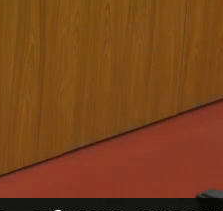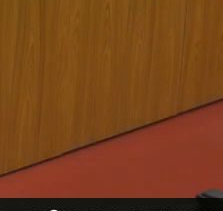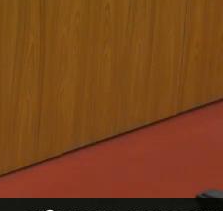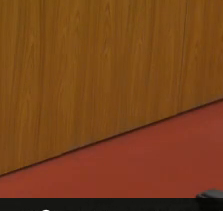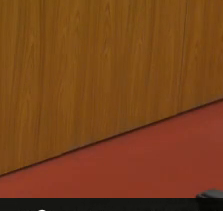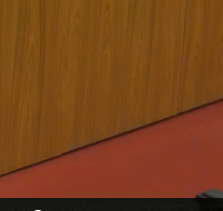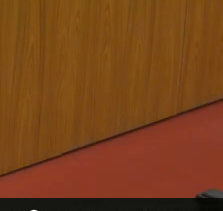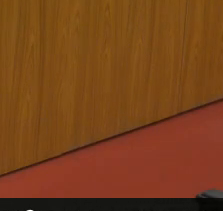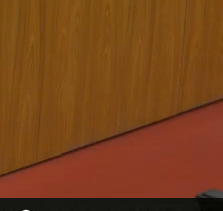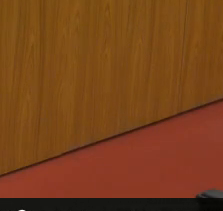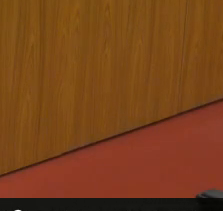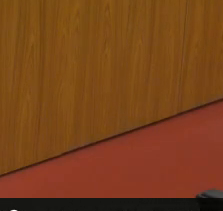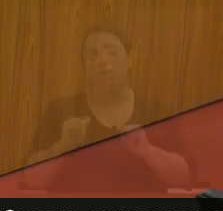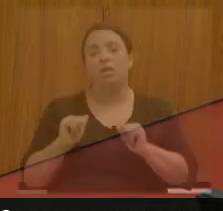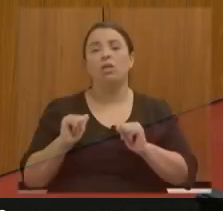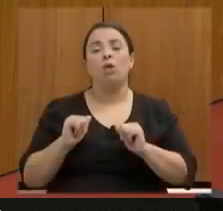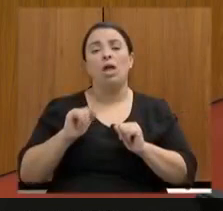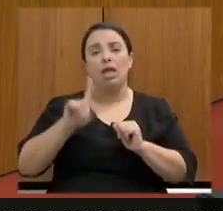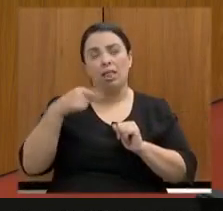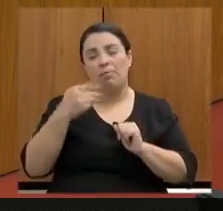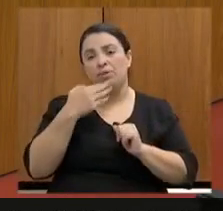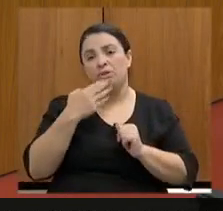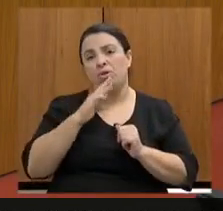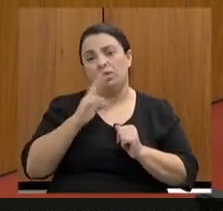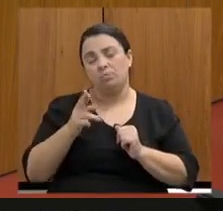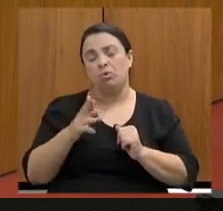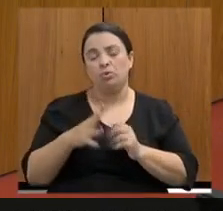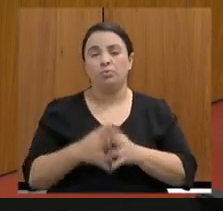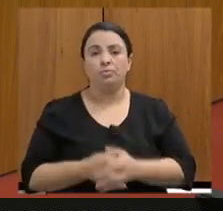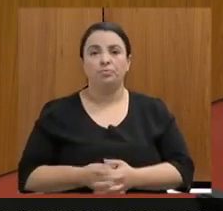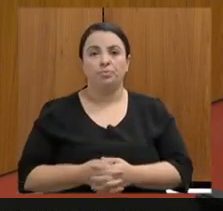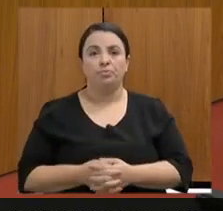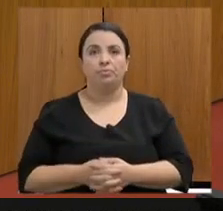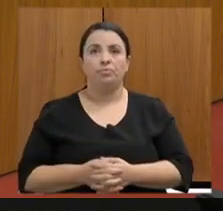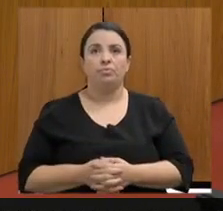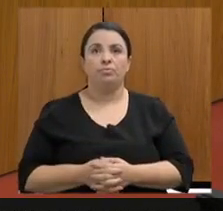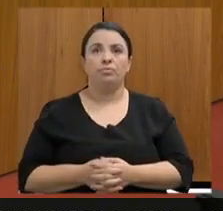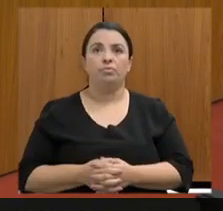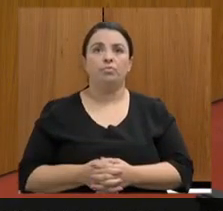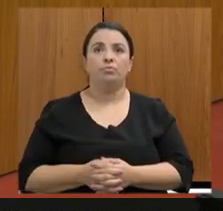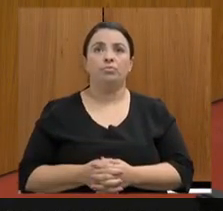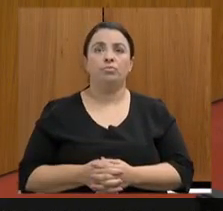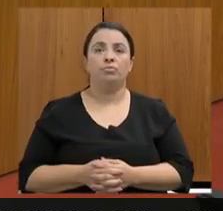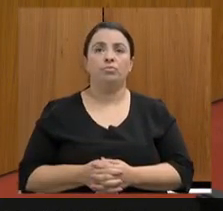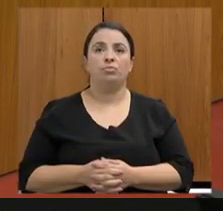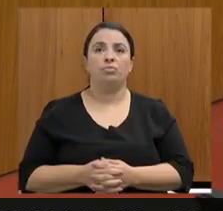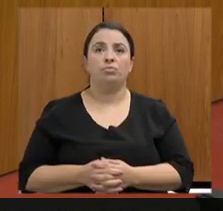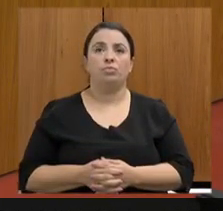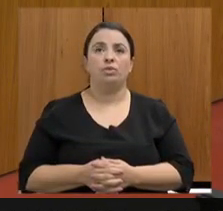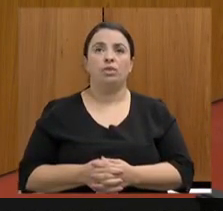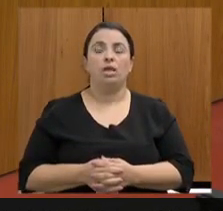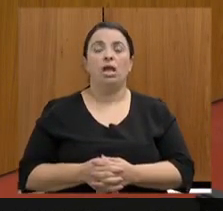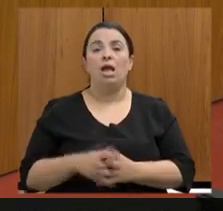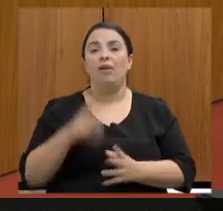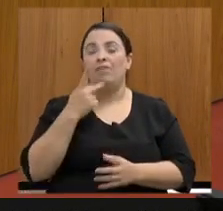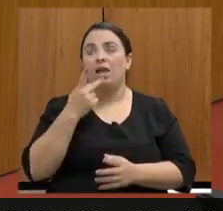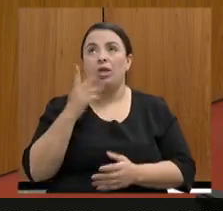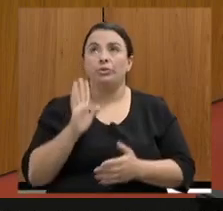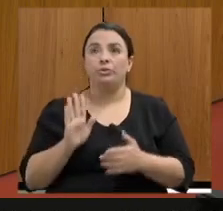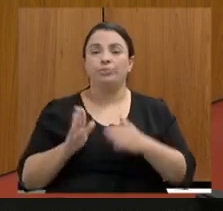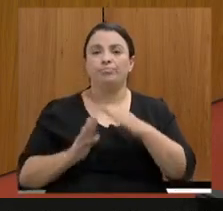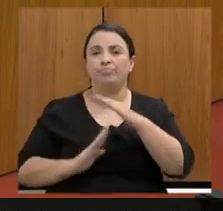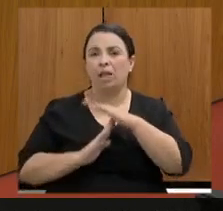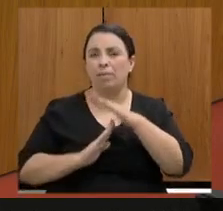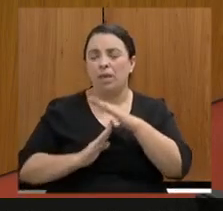desse processo do Assembleia Fiscaliza. Sobre a situação das amarras judiciais, eu realmente